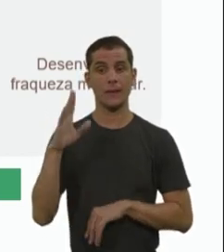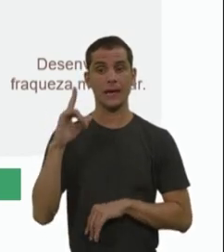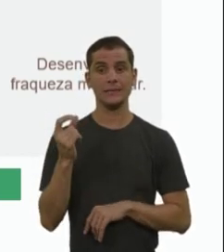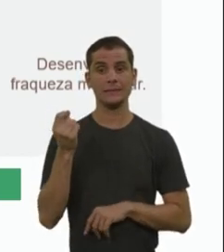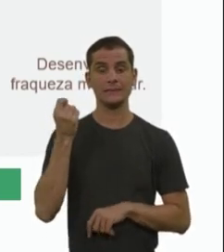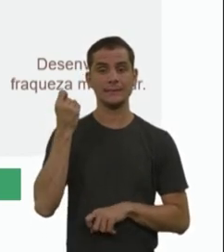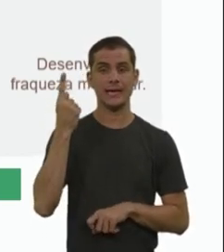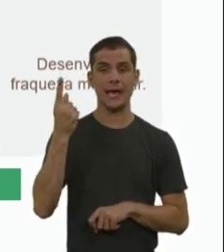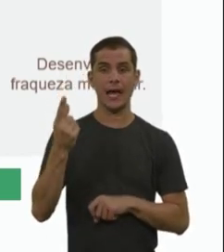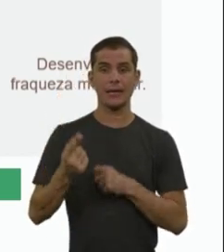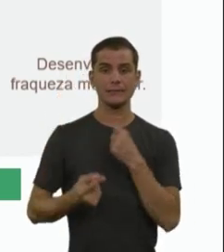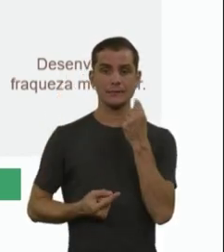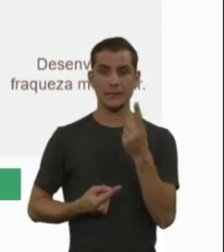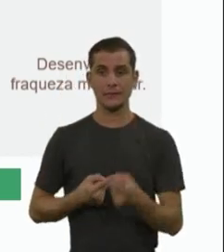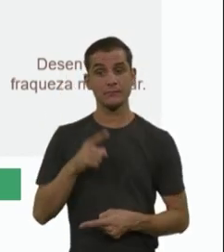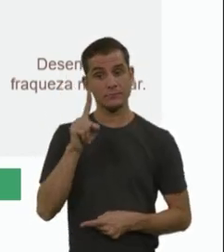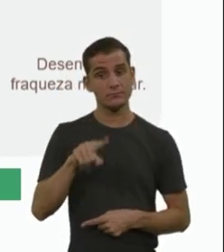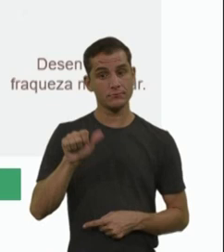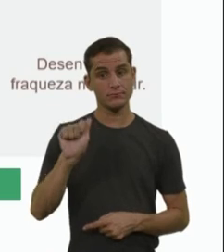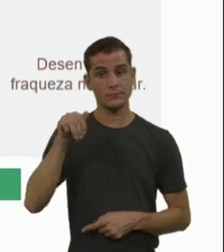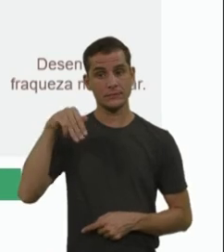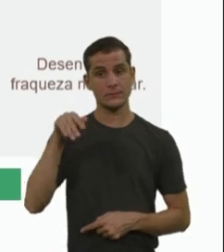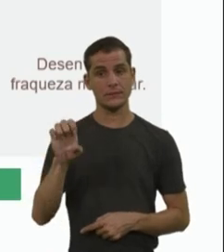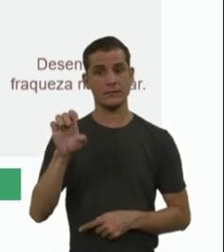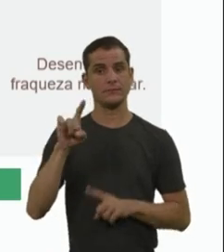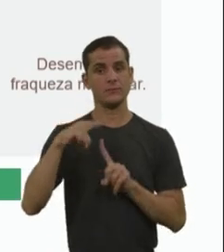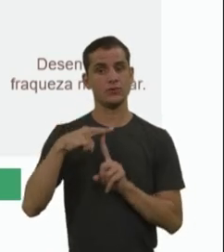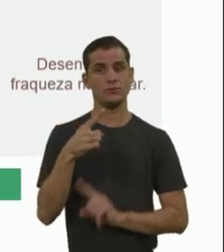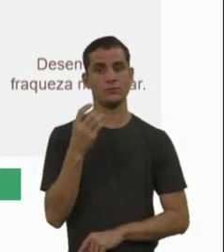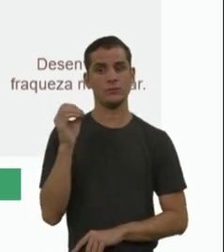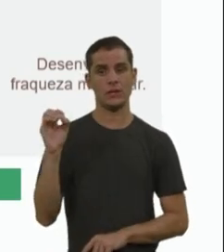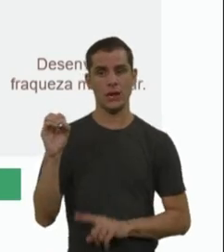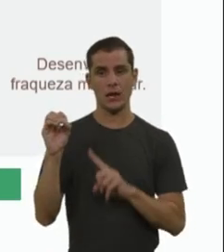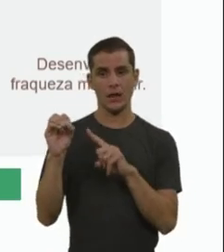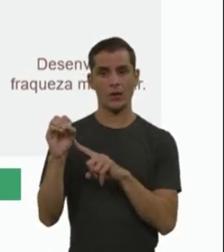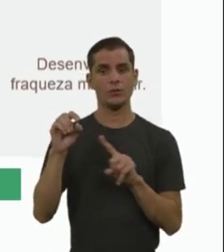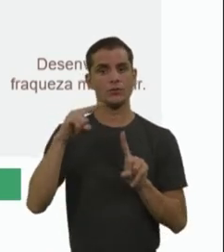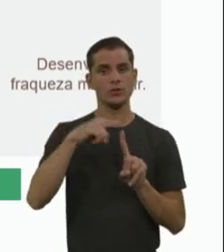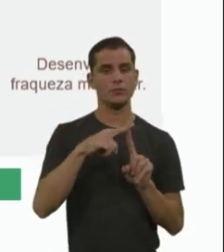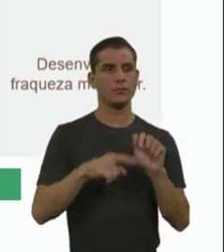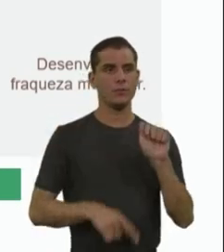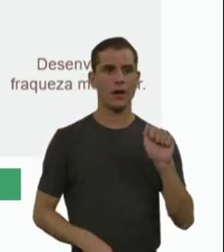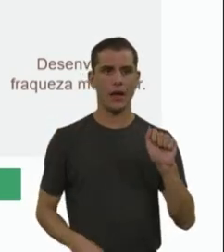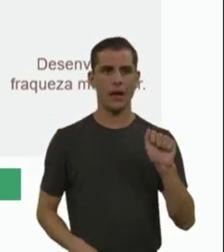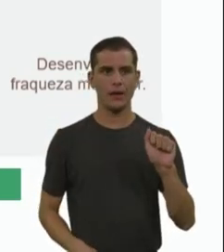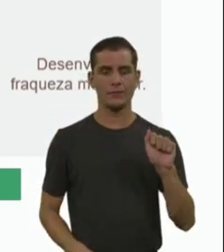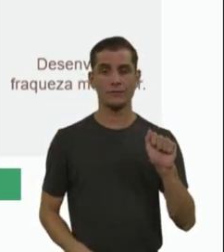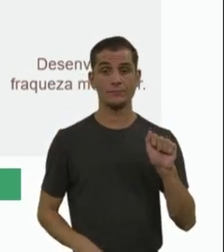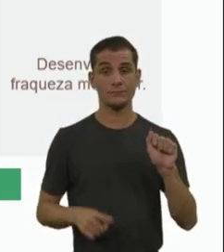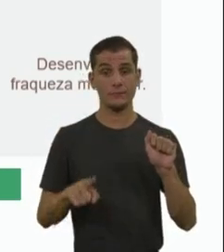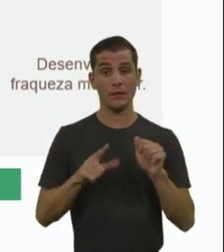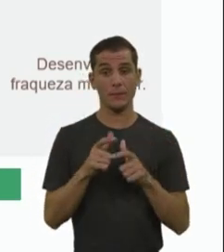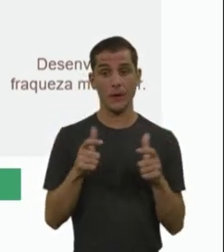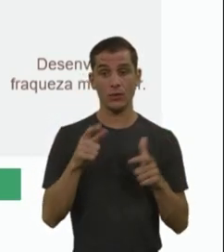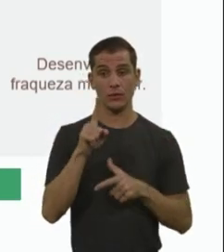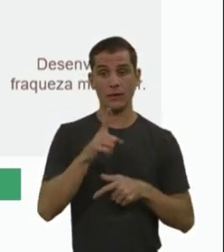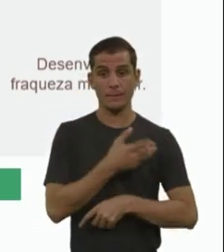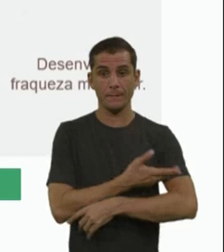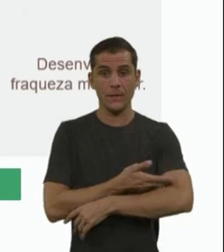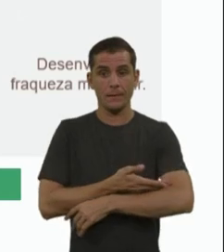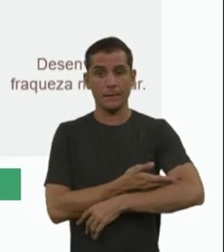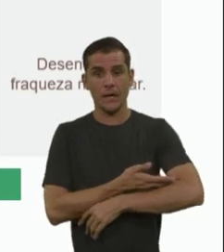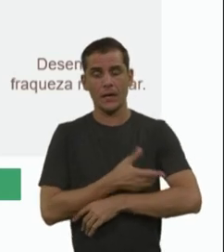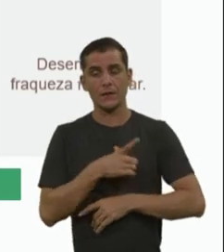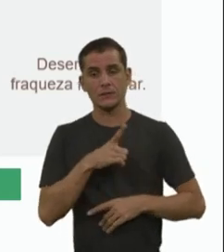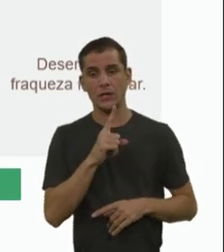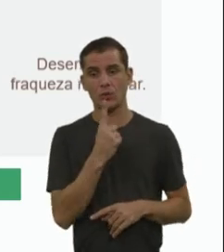AMI tipo 0 às vezes as pessoas falam de AMI tipo 1A então são bebês que geralmente tem uma cópia se é